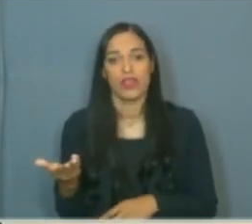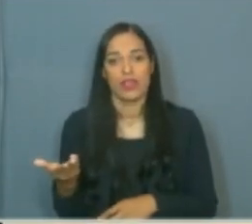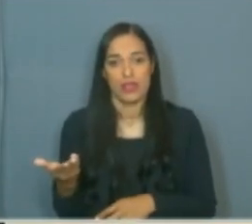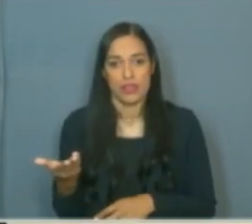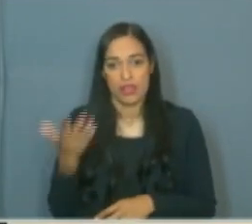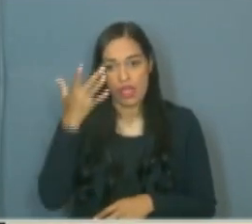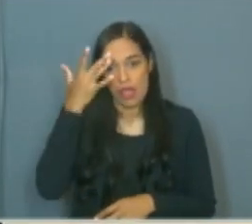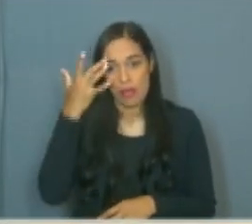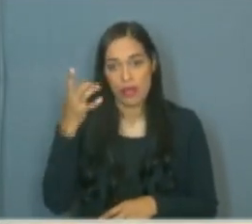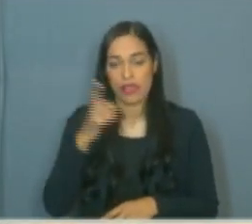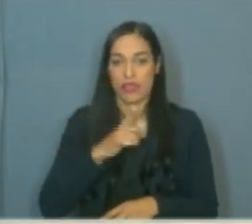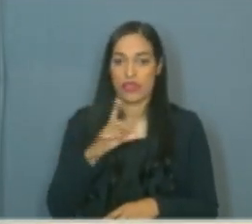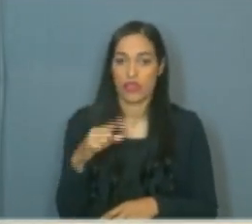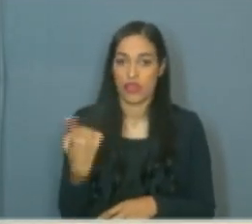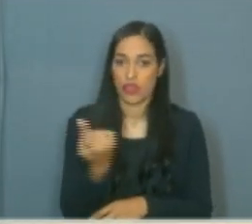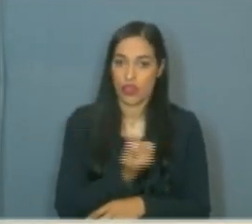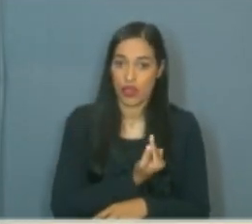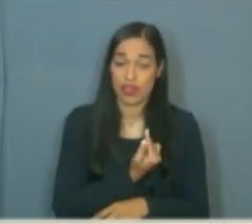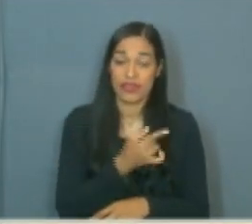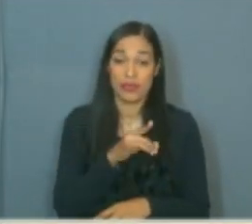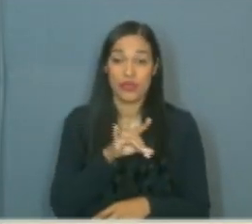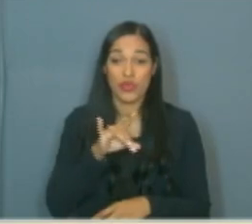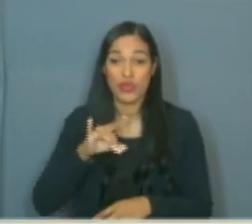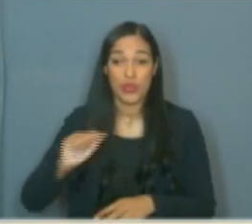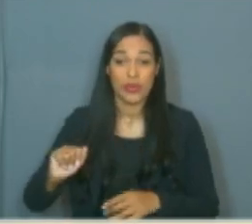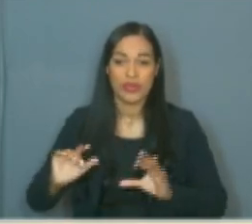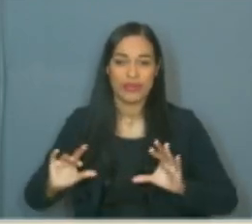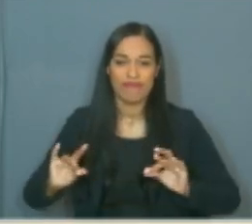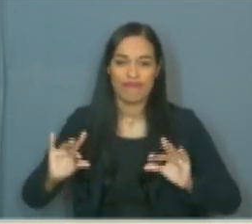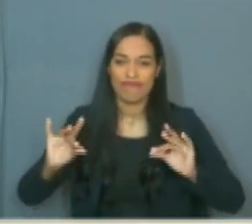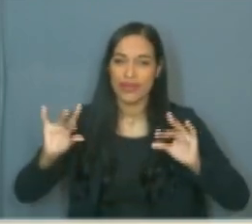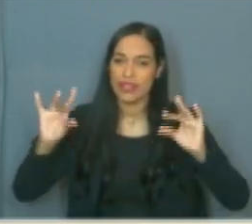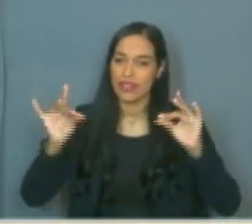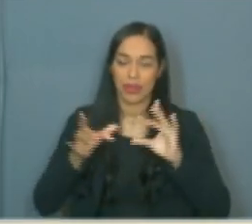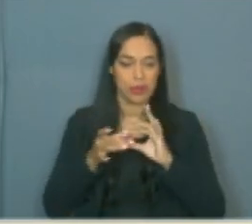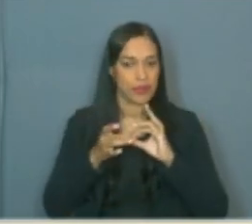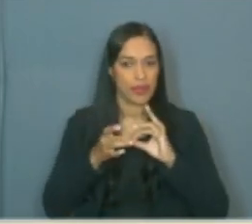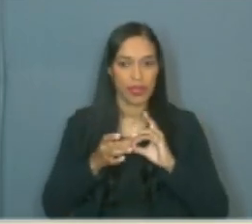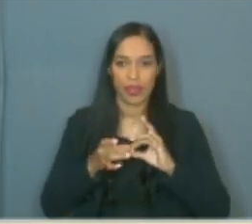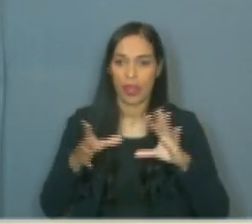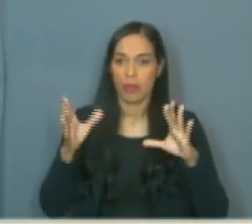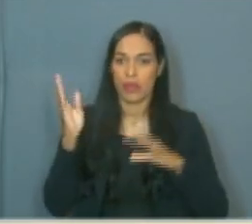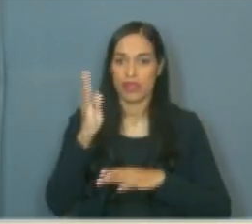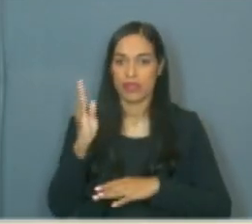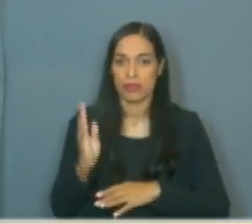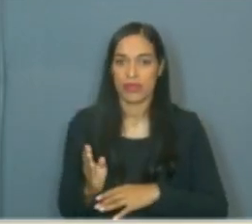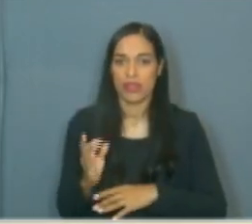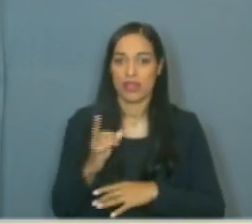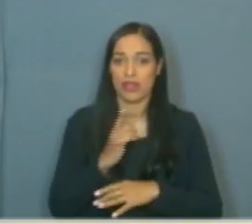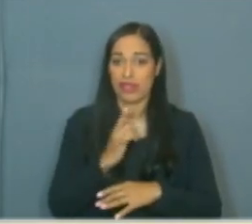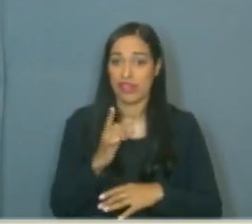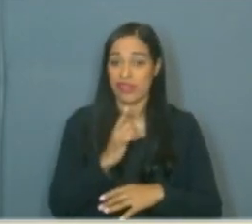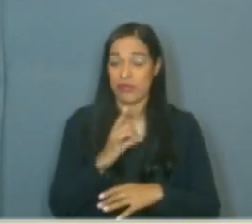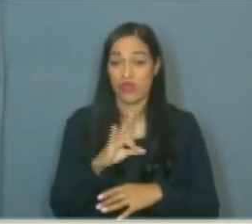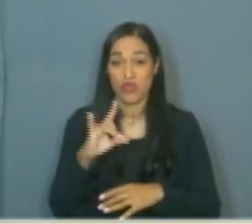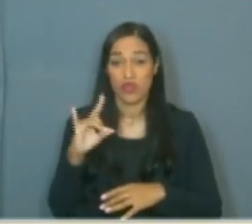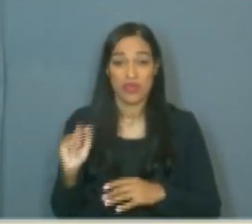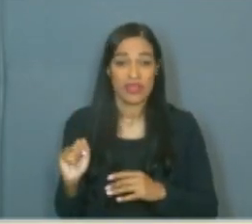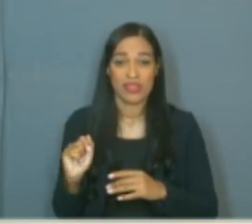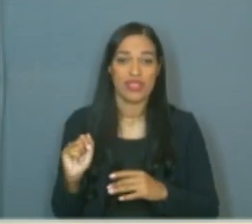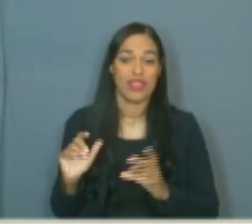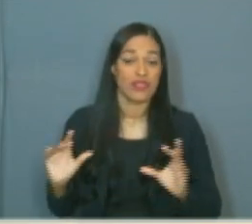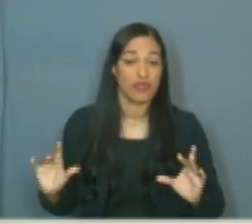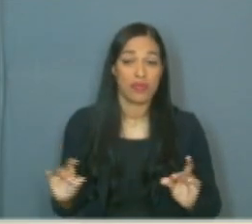amanhã teremos um dia muito especial para a democracia brasileira. Amanhã teremos um dia muito especial para a